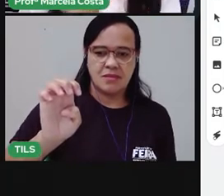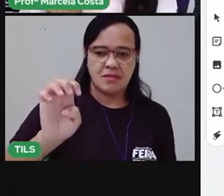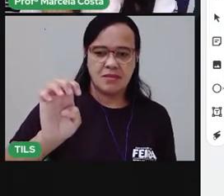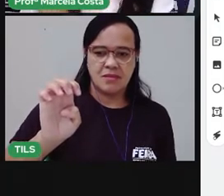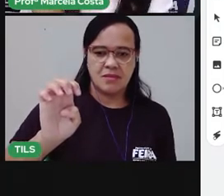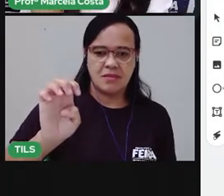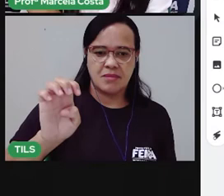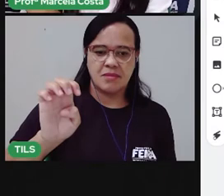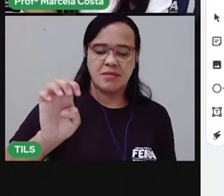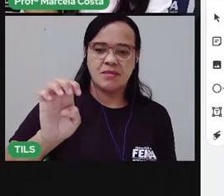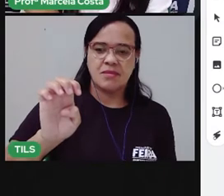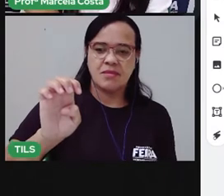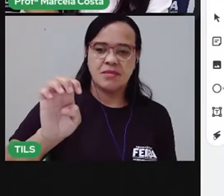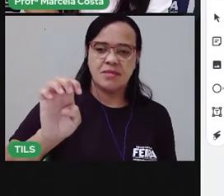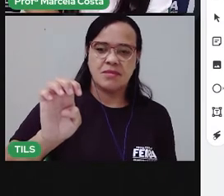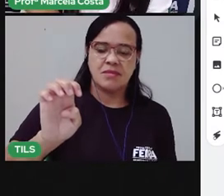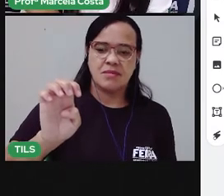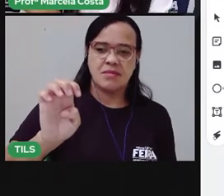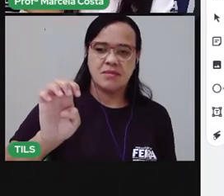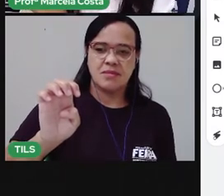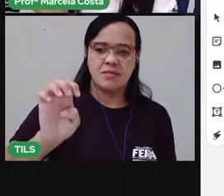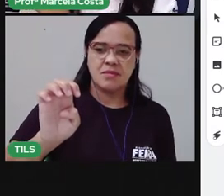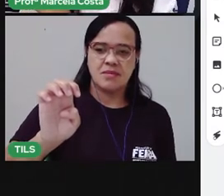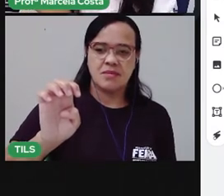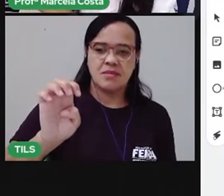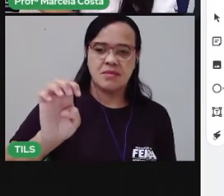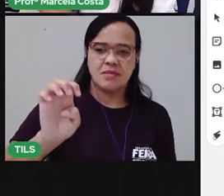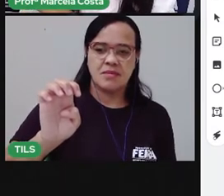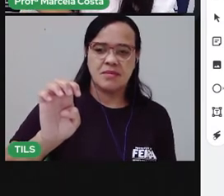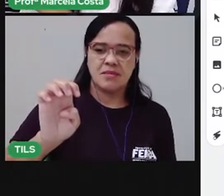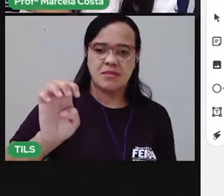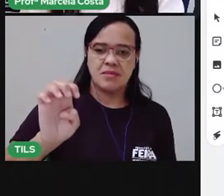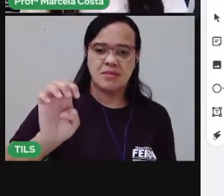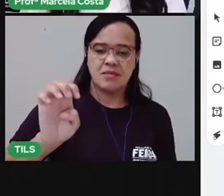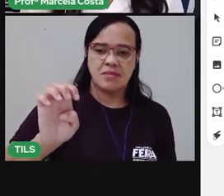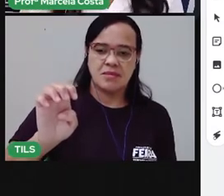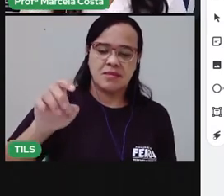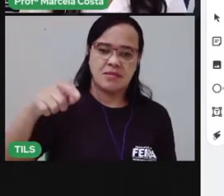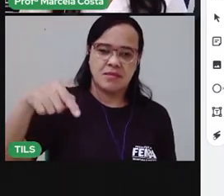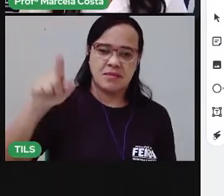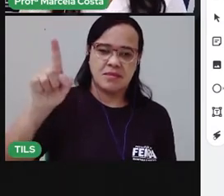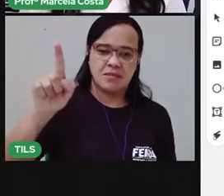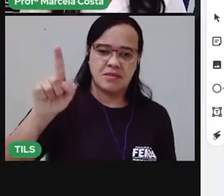Lado direito. Lado agora. Um traço aqui no meio.